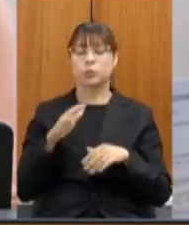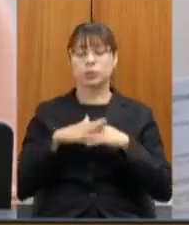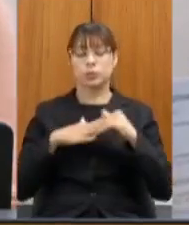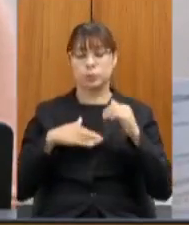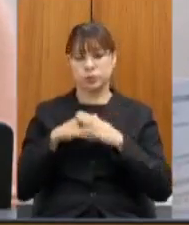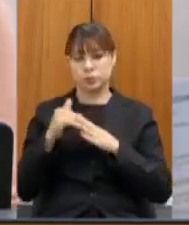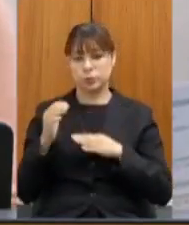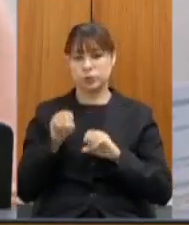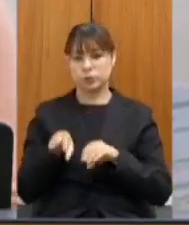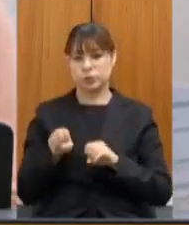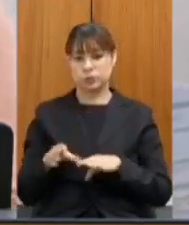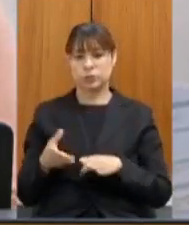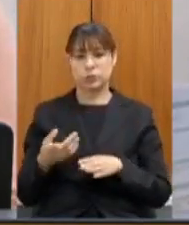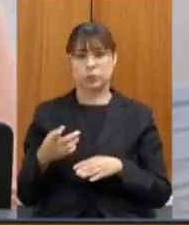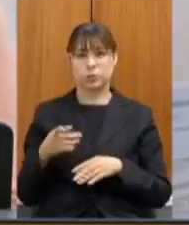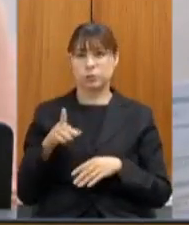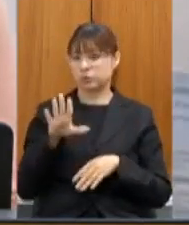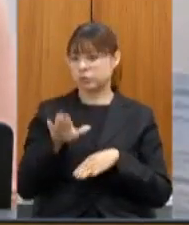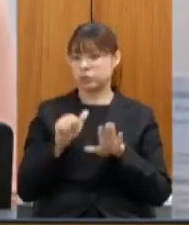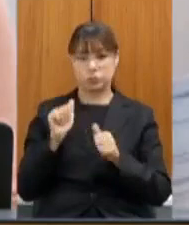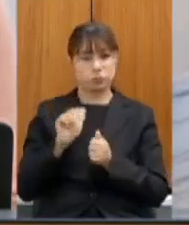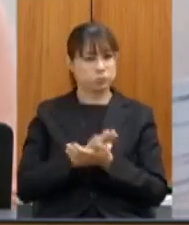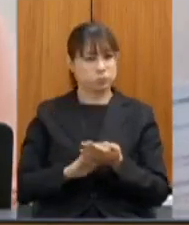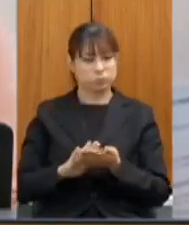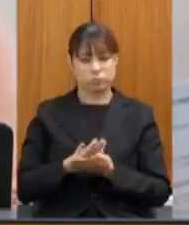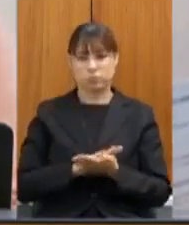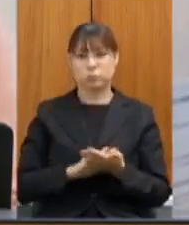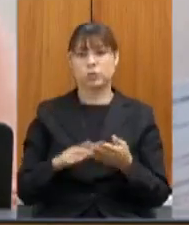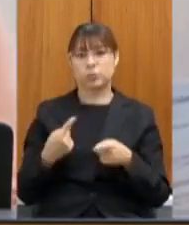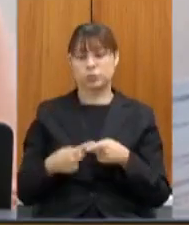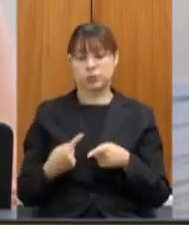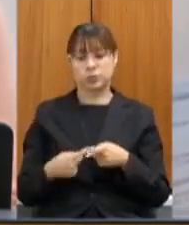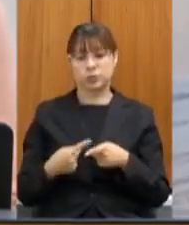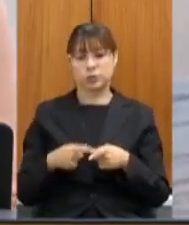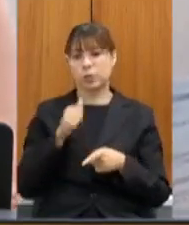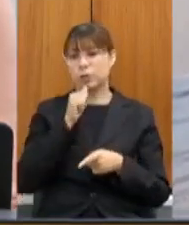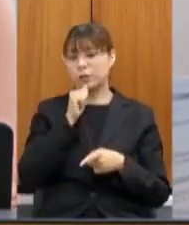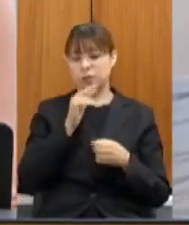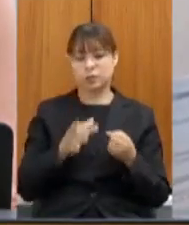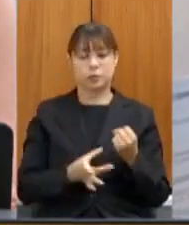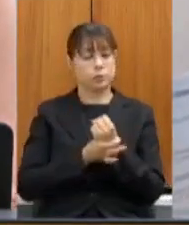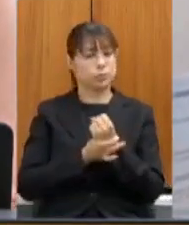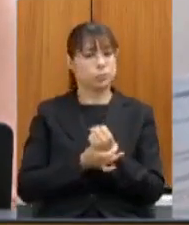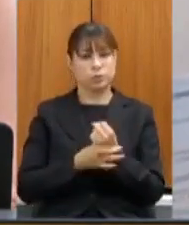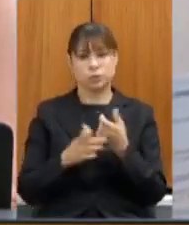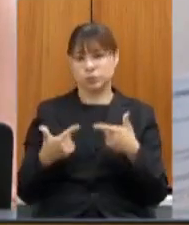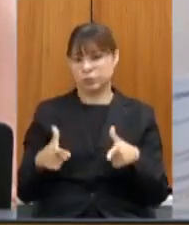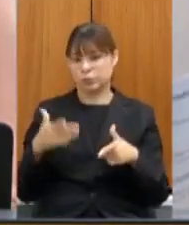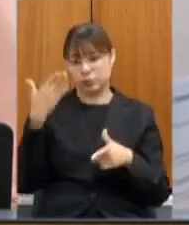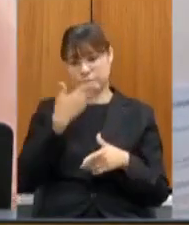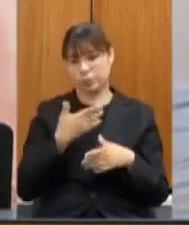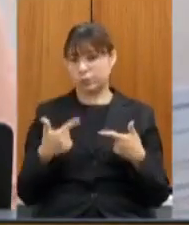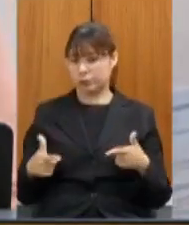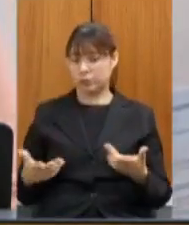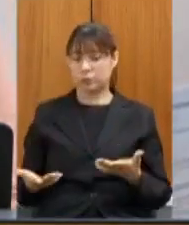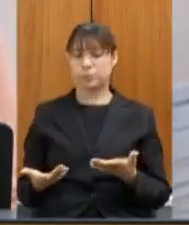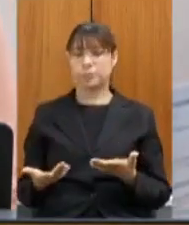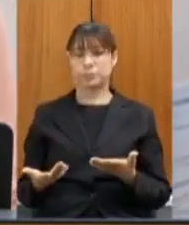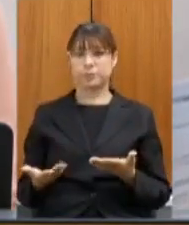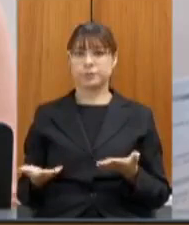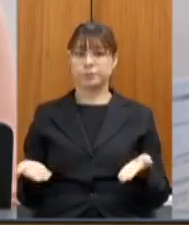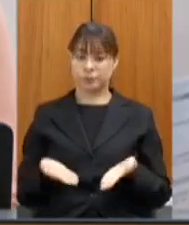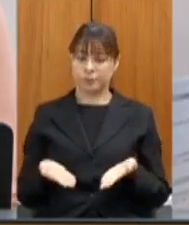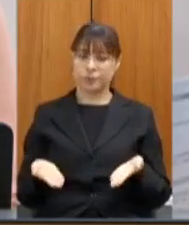convocados eles não foram convocados exatamente porque as condições de segurança não foram comprovadas agora